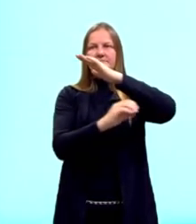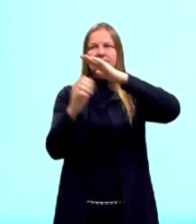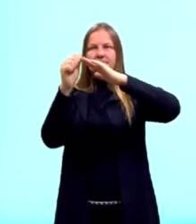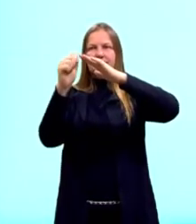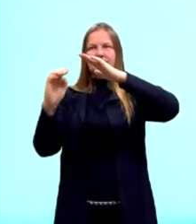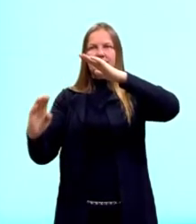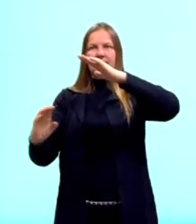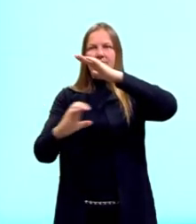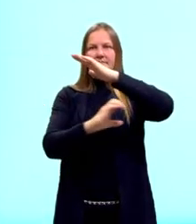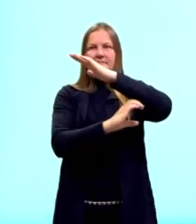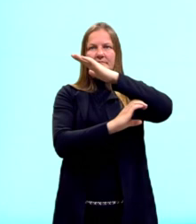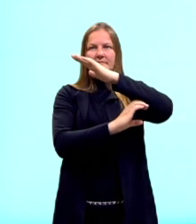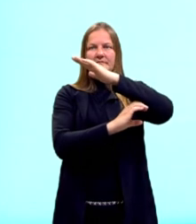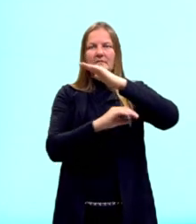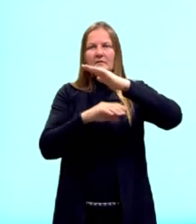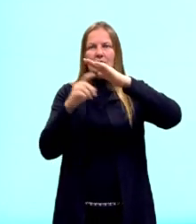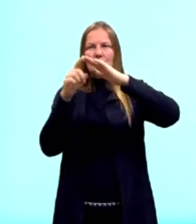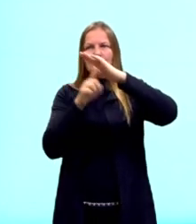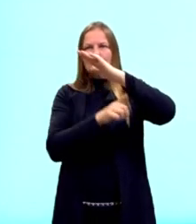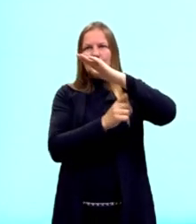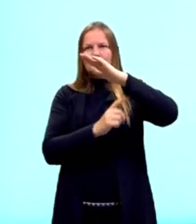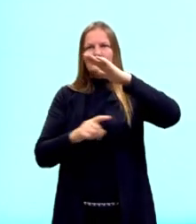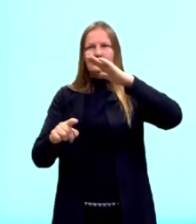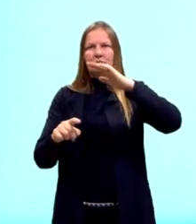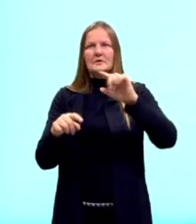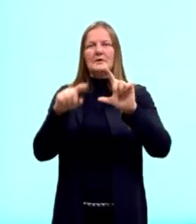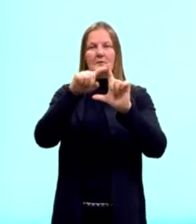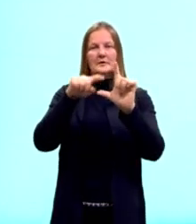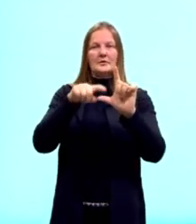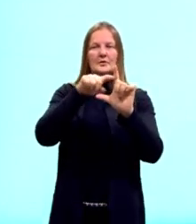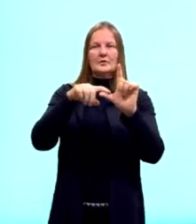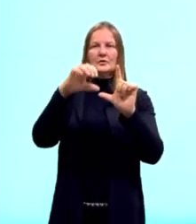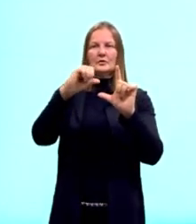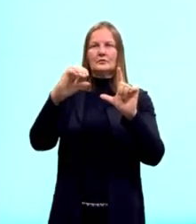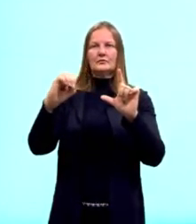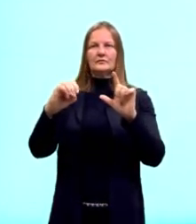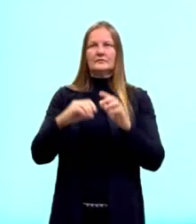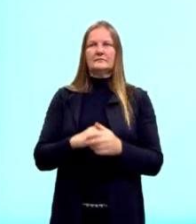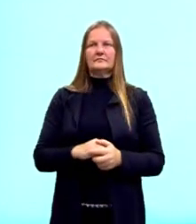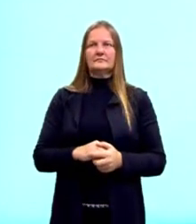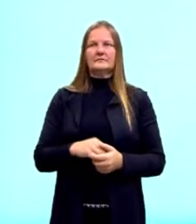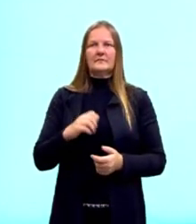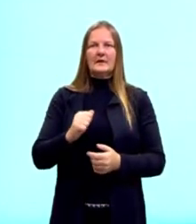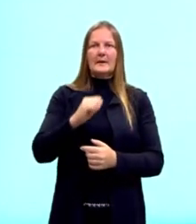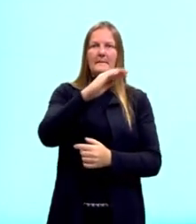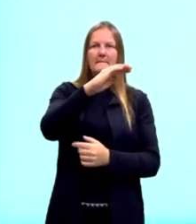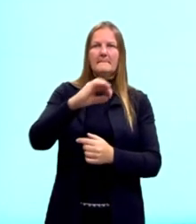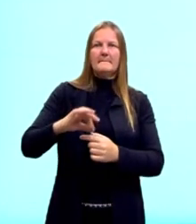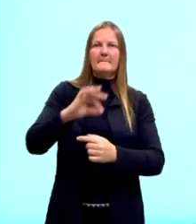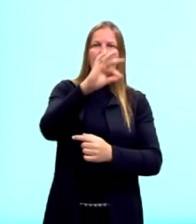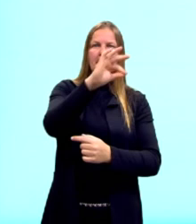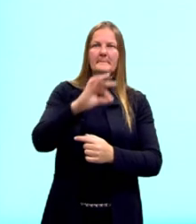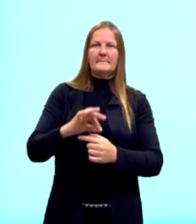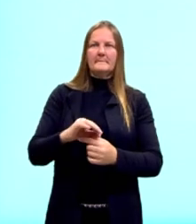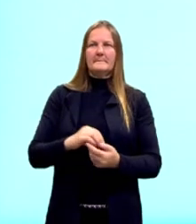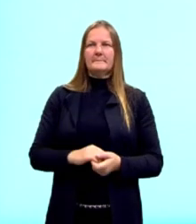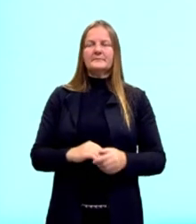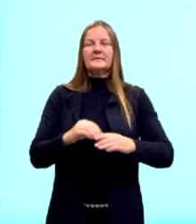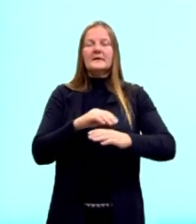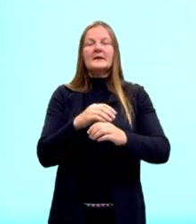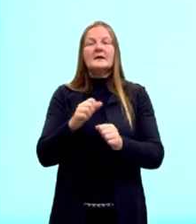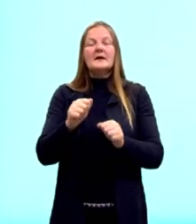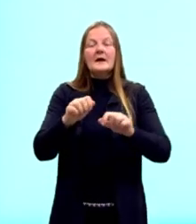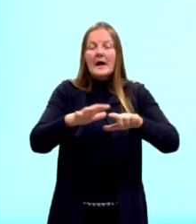forma o ângulo reto. E nós temos também lados, né, A, B e C. Então, novamente, a área de um